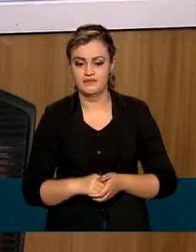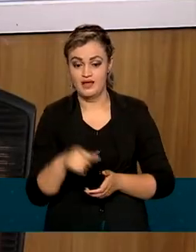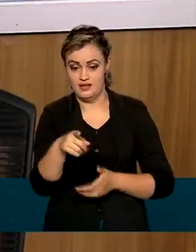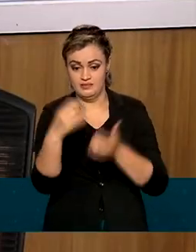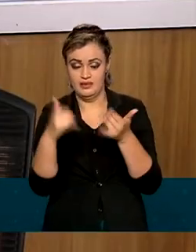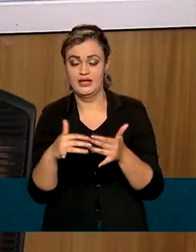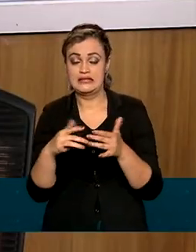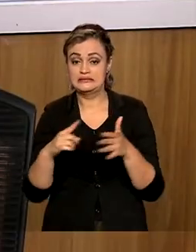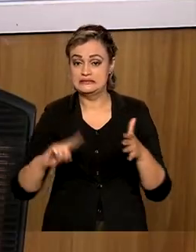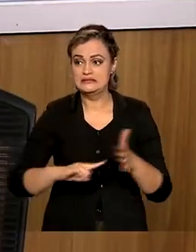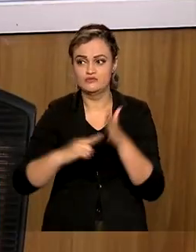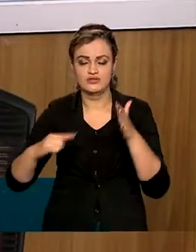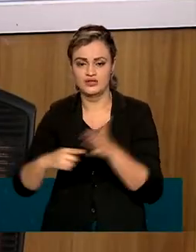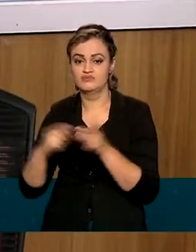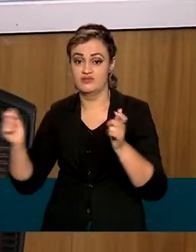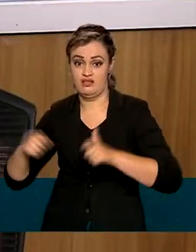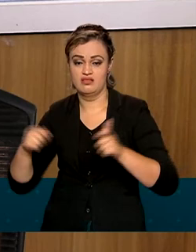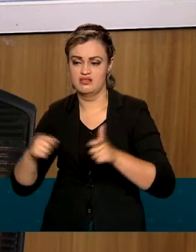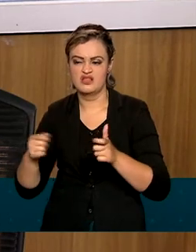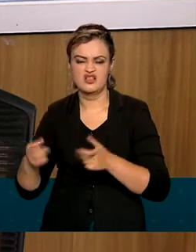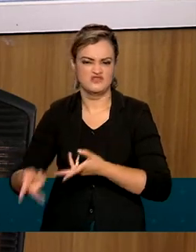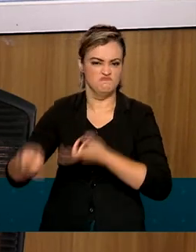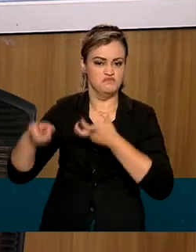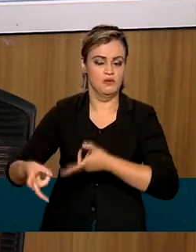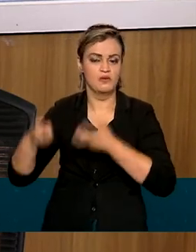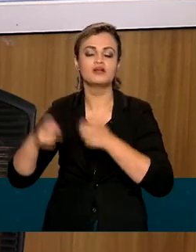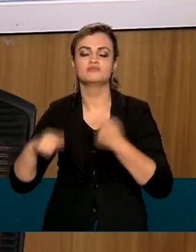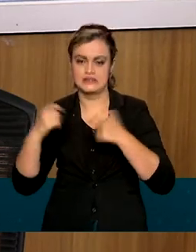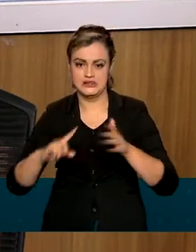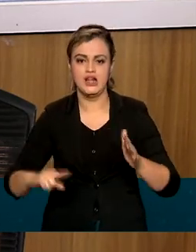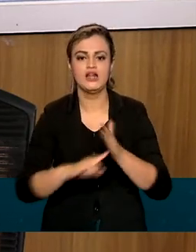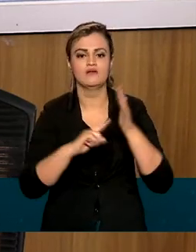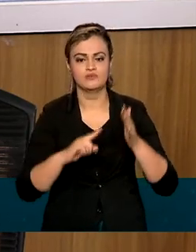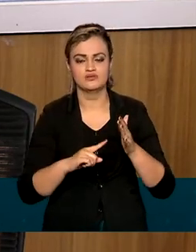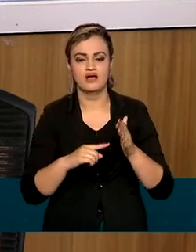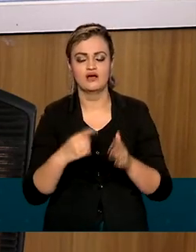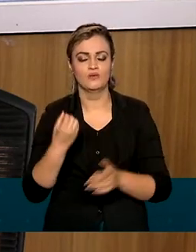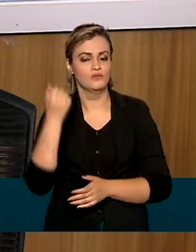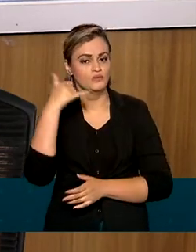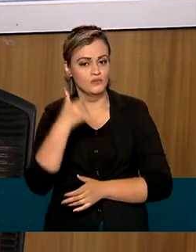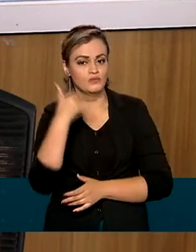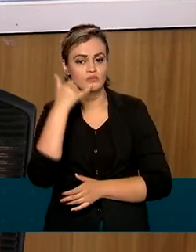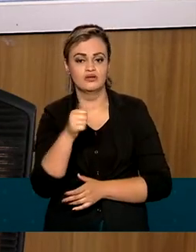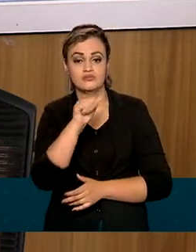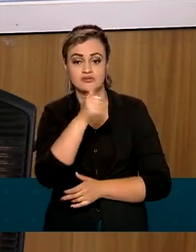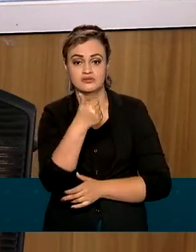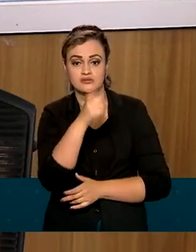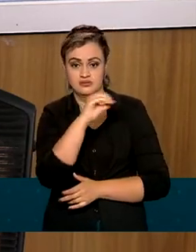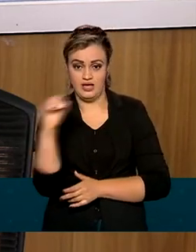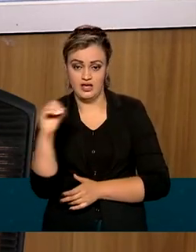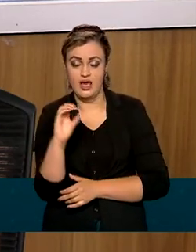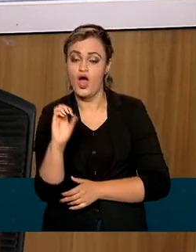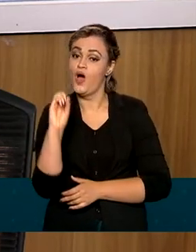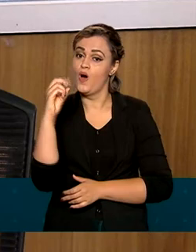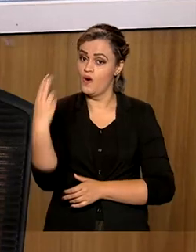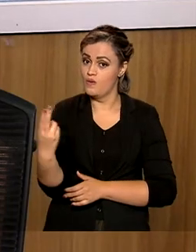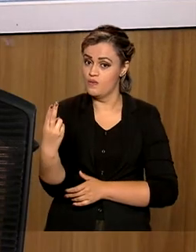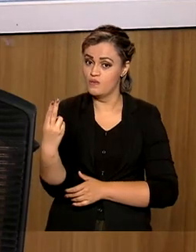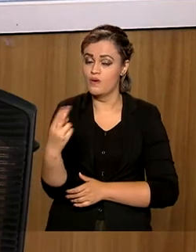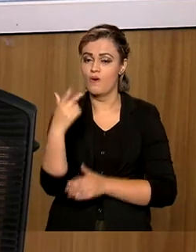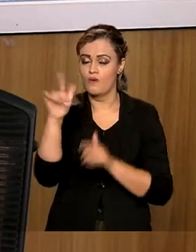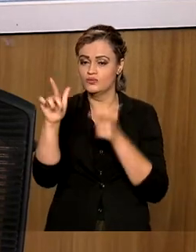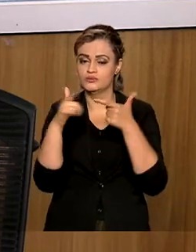os canais de denúncia, trabalho infantil, exploração do trabalho infantil, deve ser denunciado no DISC-100 na Ouvidoria Nacional ou para os outros